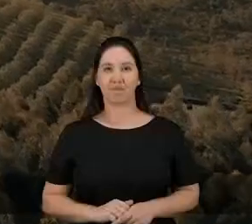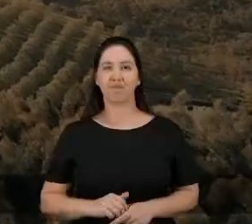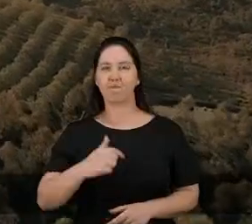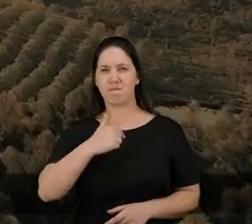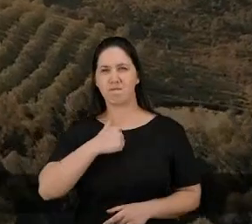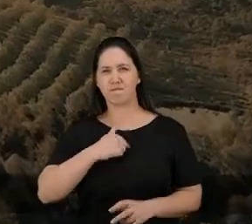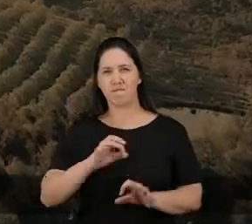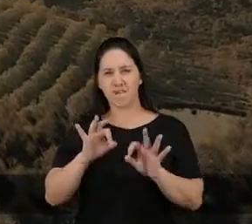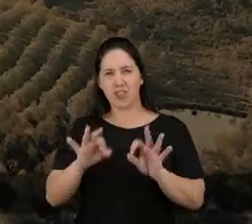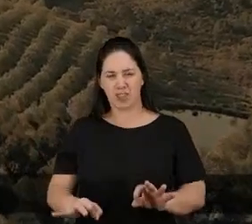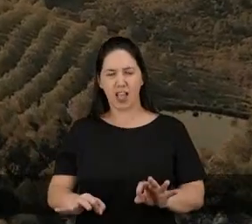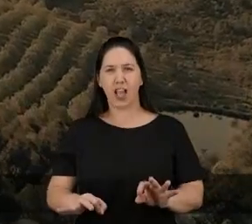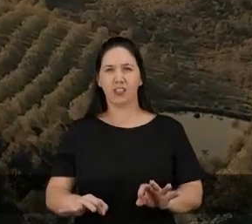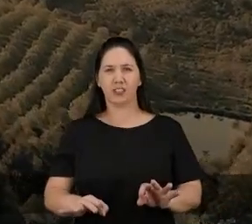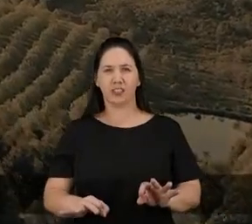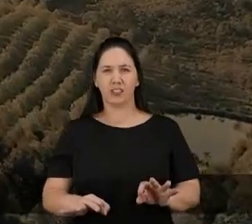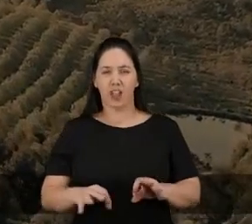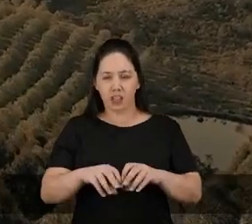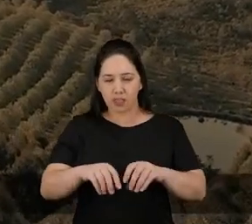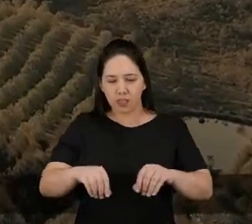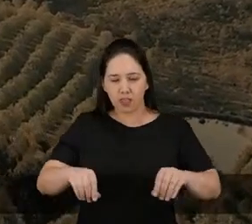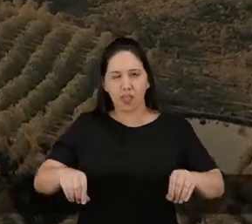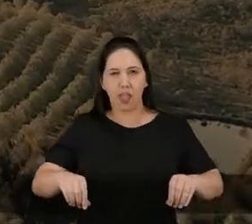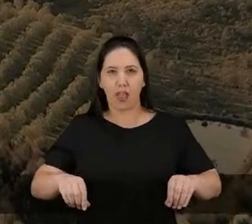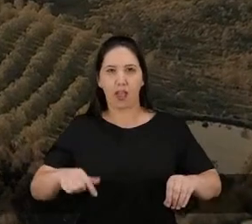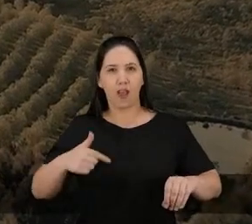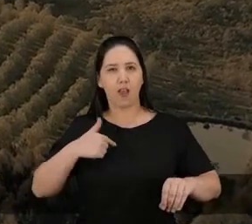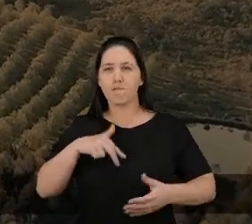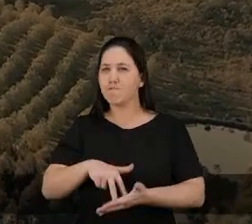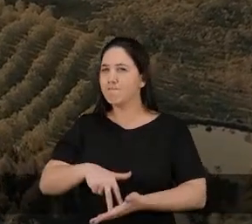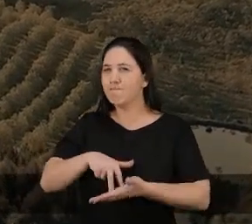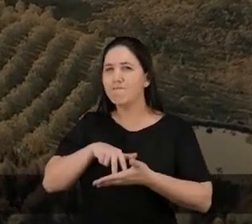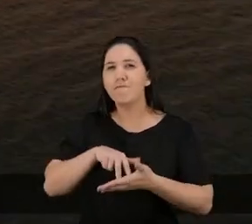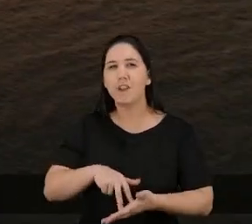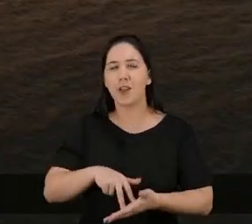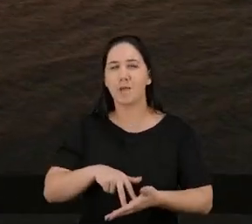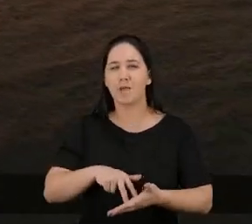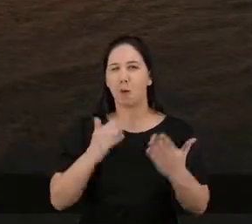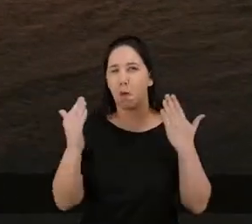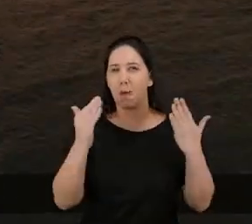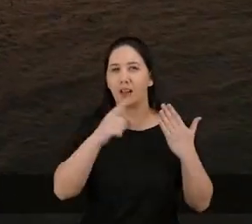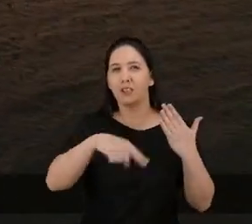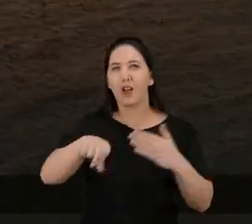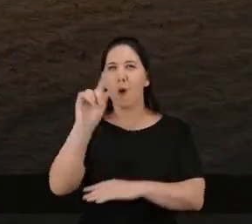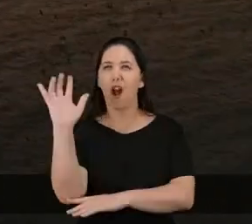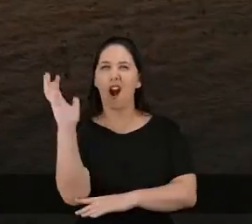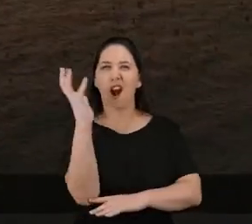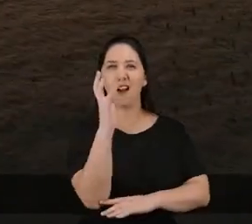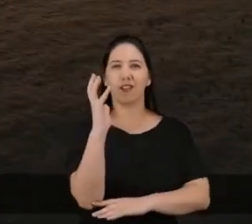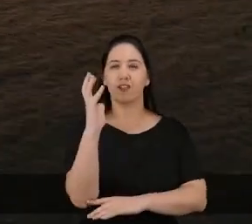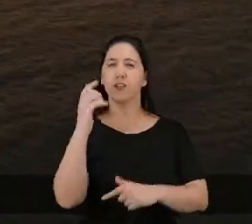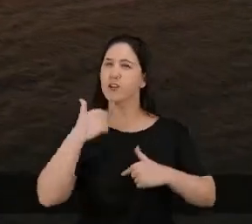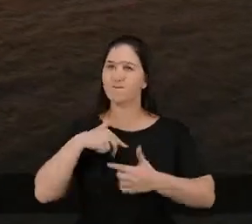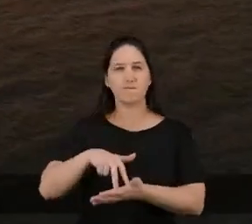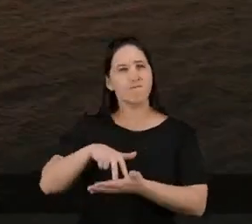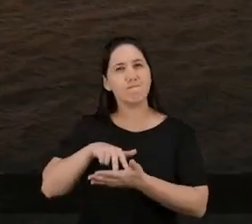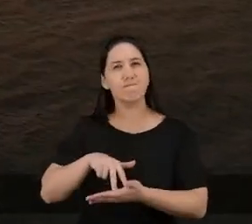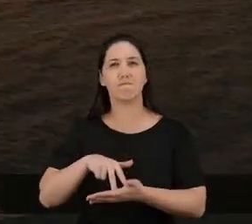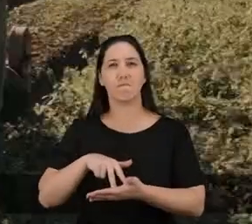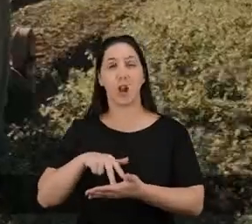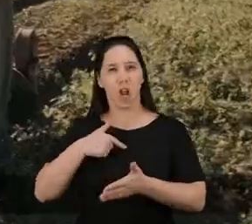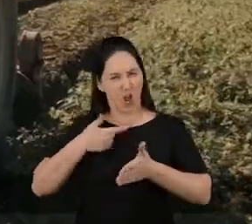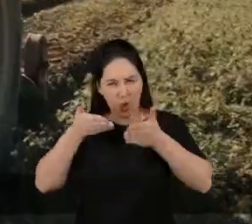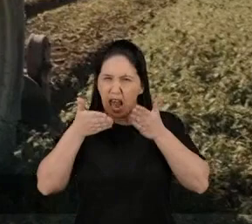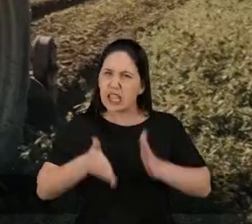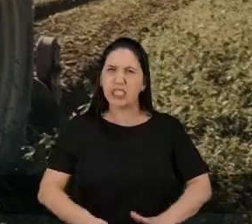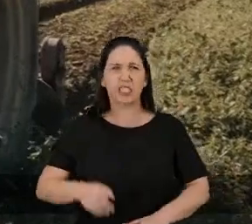Eu tenho mais raízes nesse chão do que muita árvore por aí. Foi nessa terra que nasci. É por